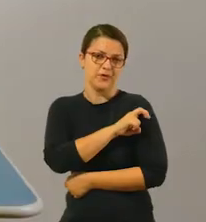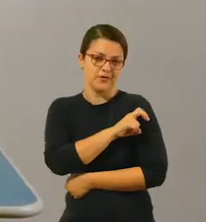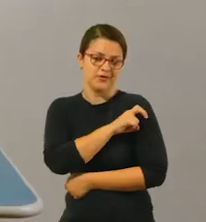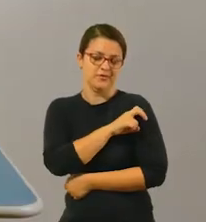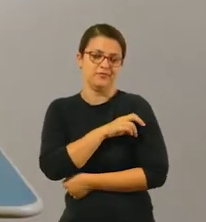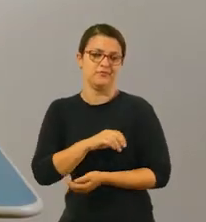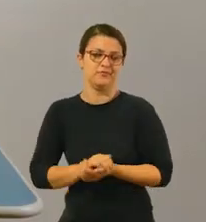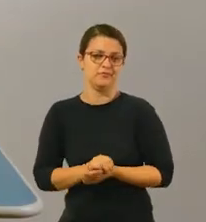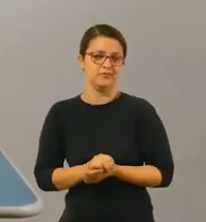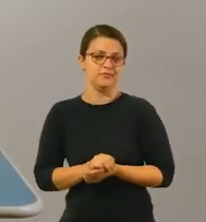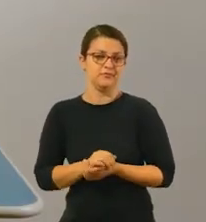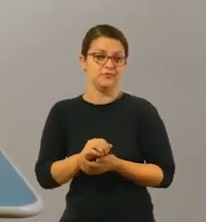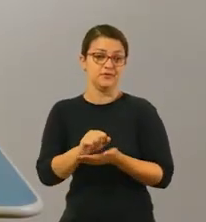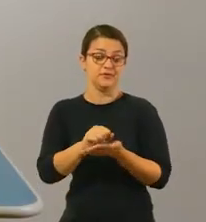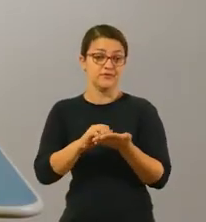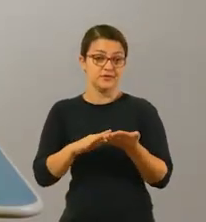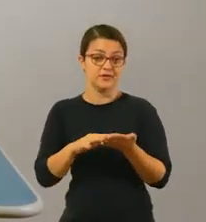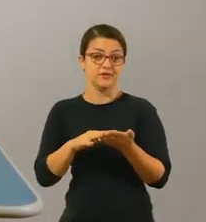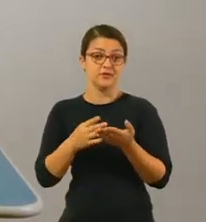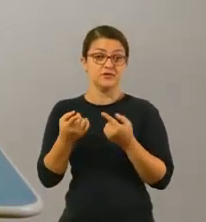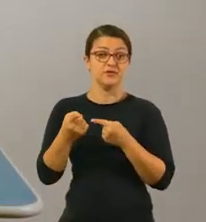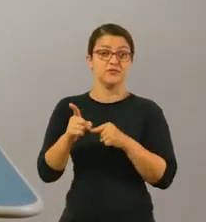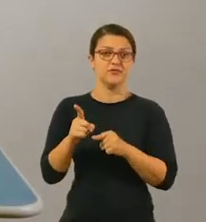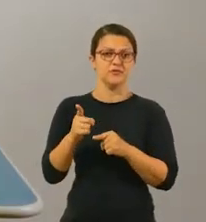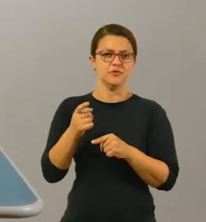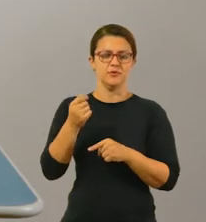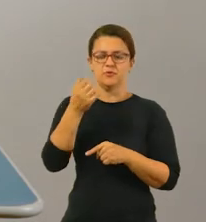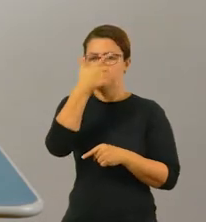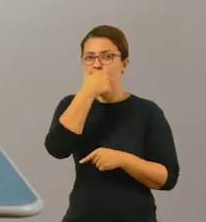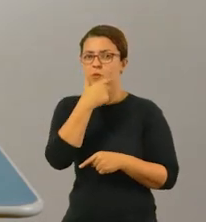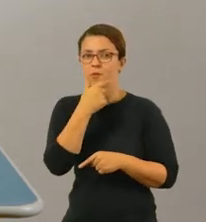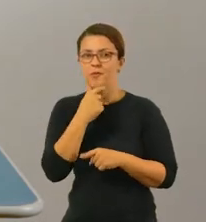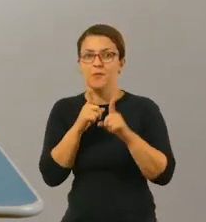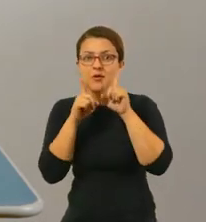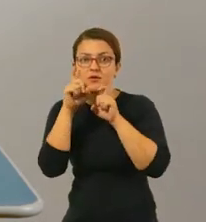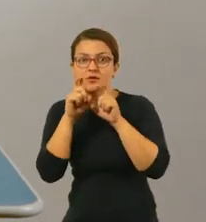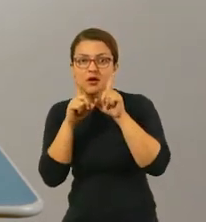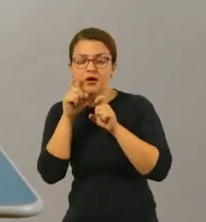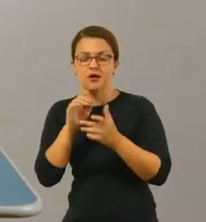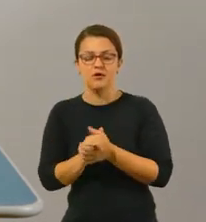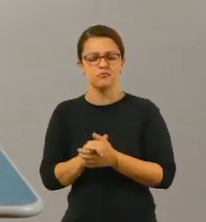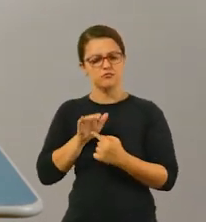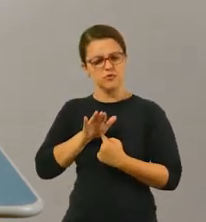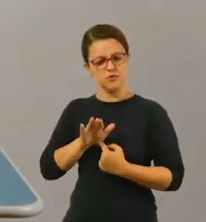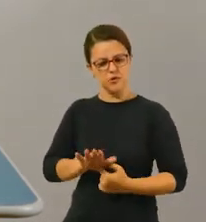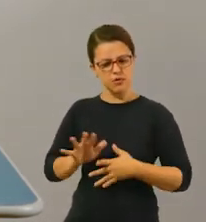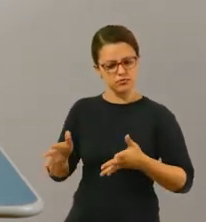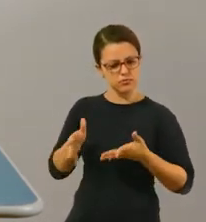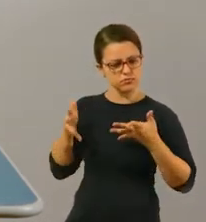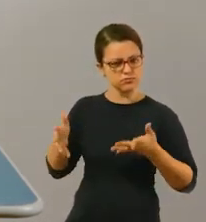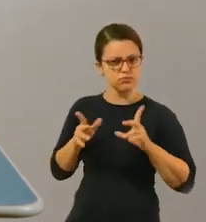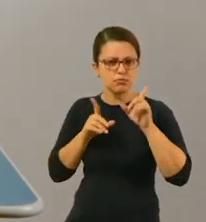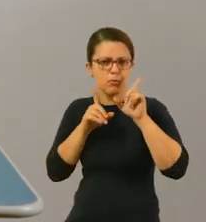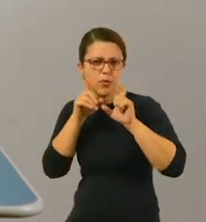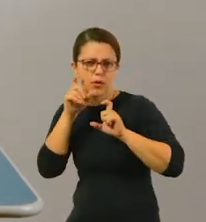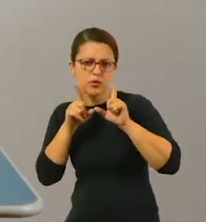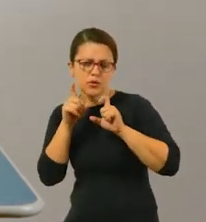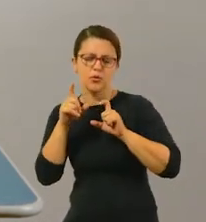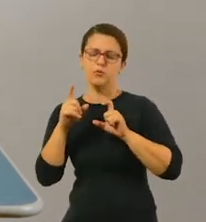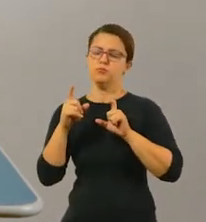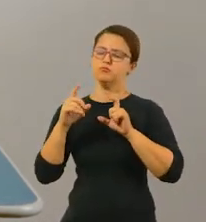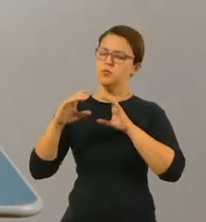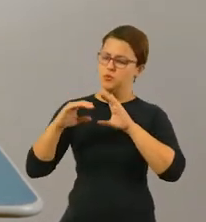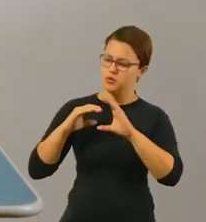Eu estou falando da atividade da Desafio das Expressões. É uma atividade bem bacana, ela possibilita que a criança se expresse com a